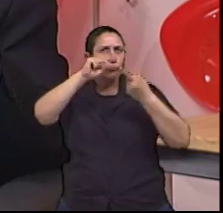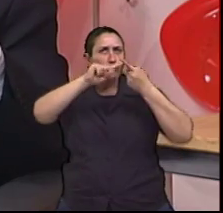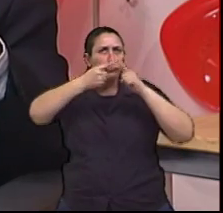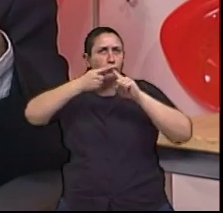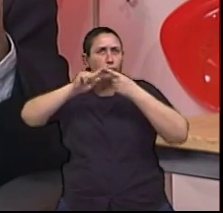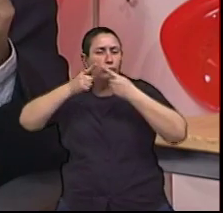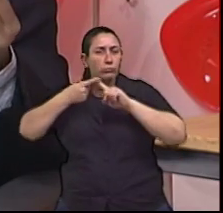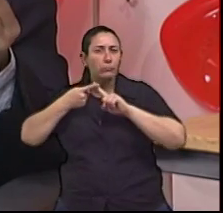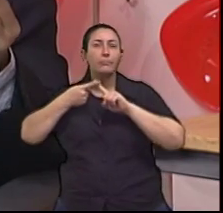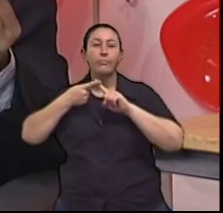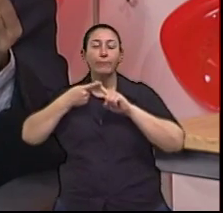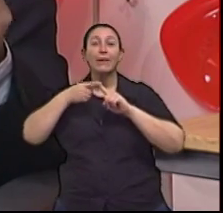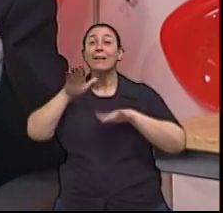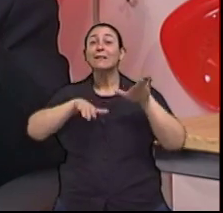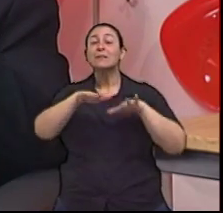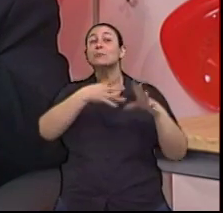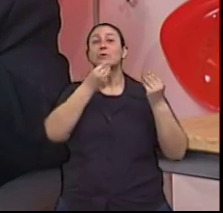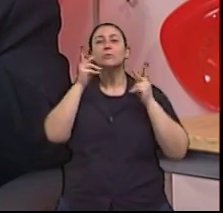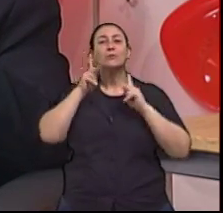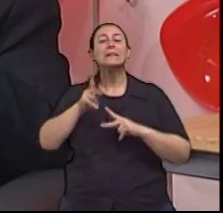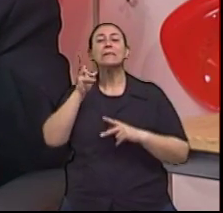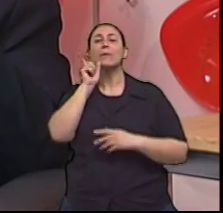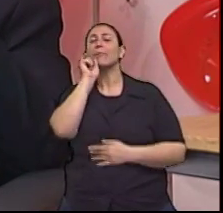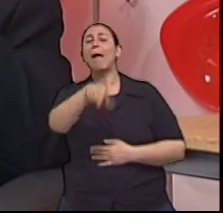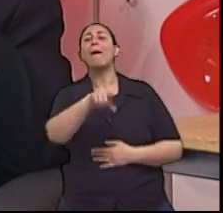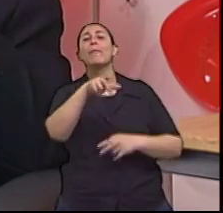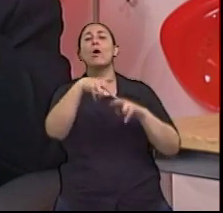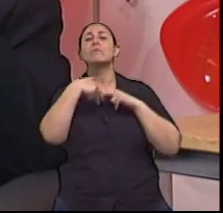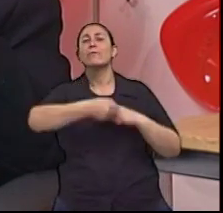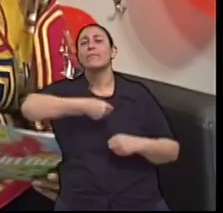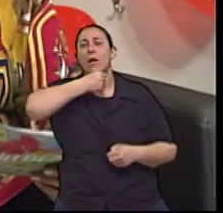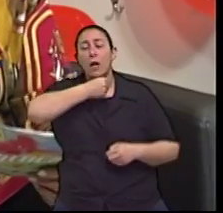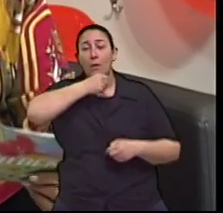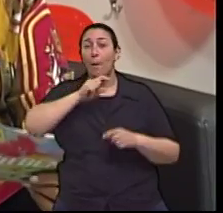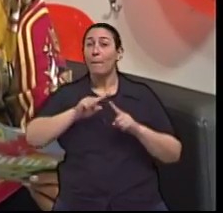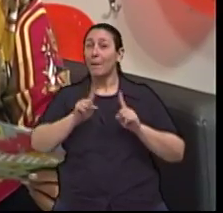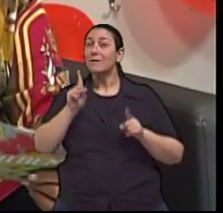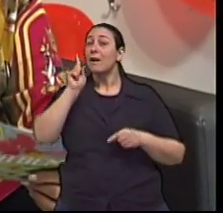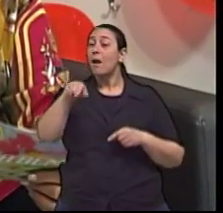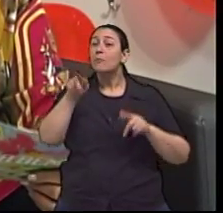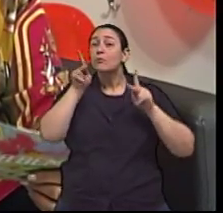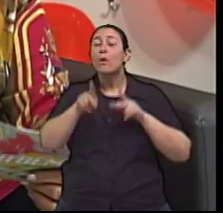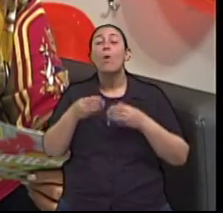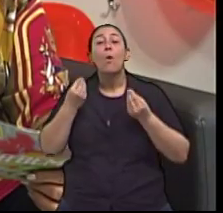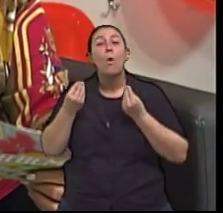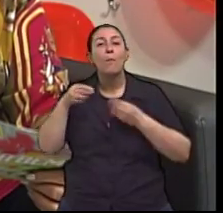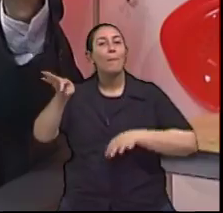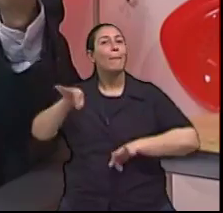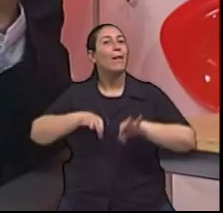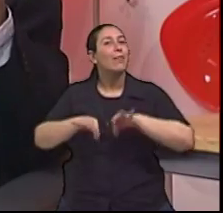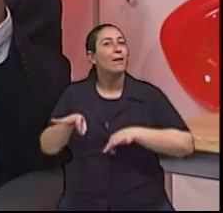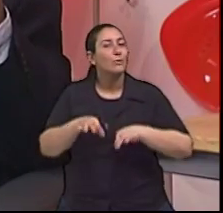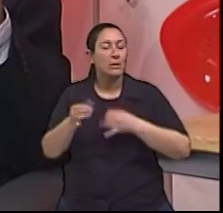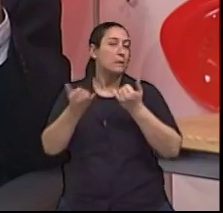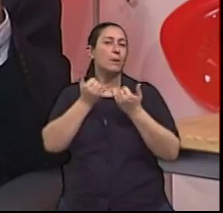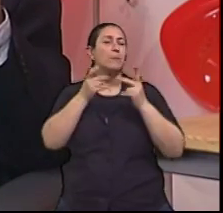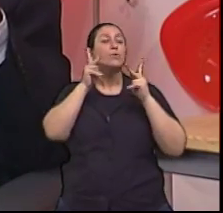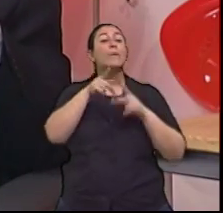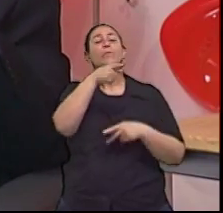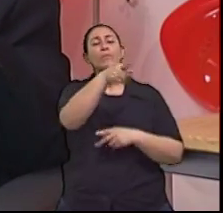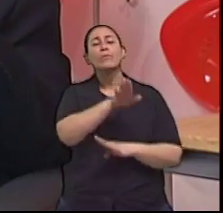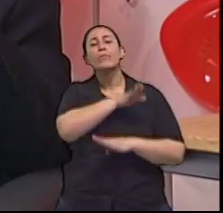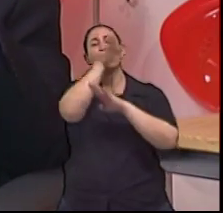problema de memória de ser confundido com o envelhecimento. Então, é o idoso que não consegue fazer o mínimo de planejamento de como é que ele vai em tal lugar, por exemplo.